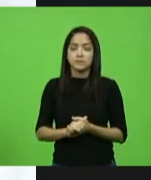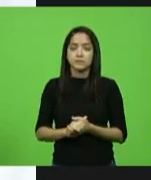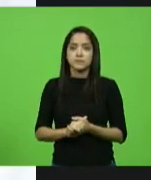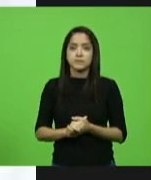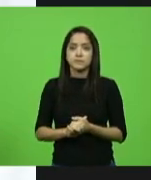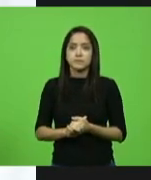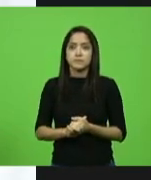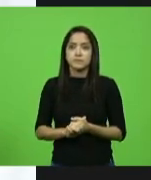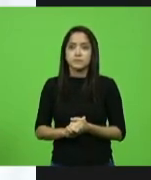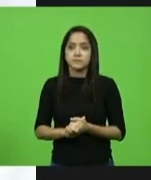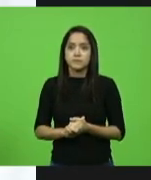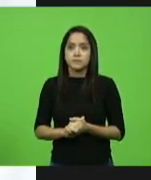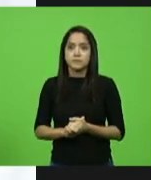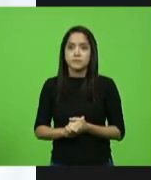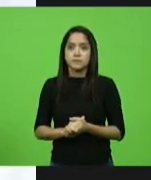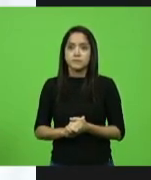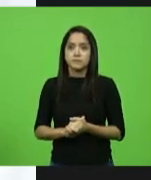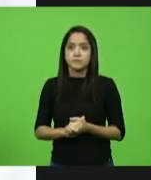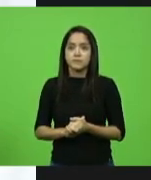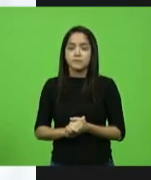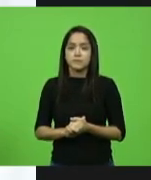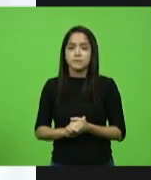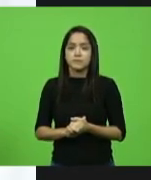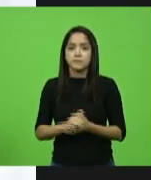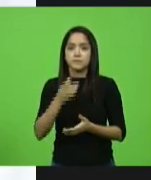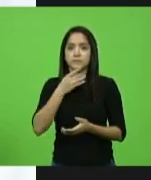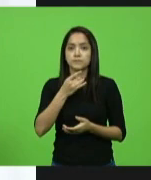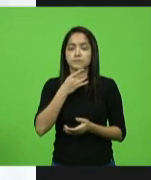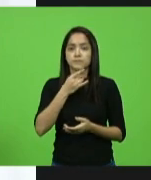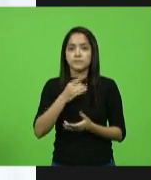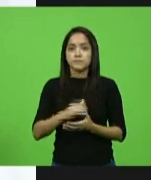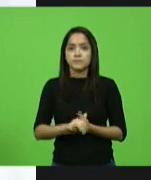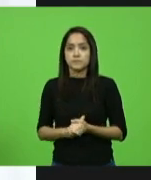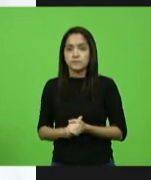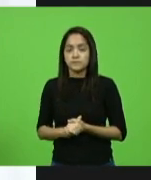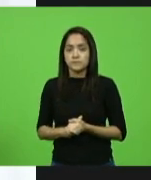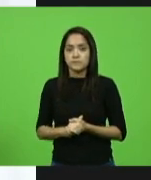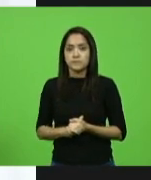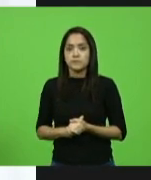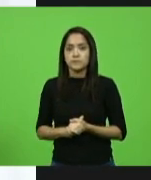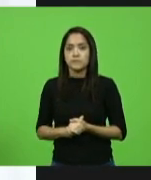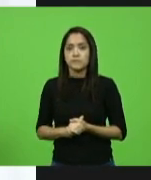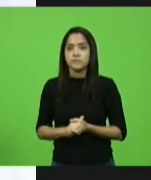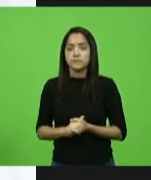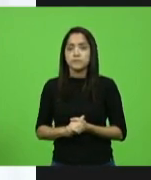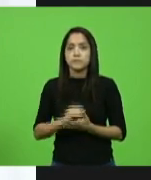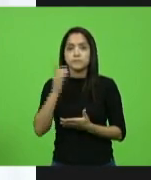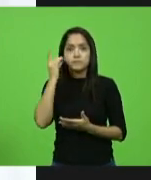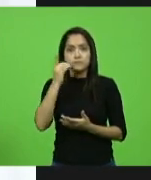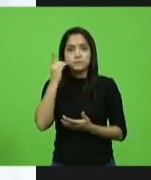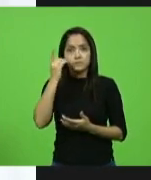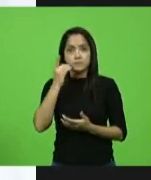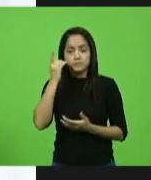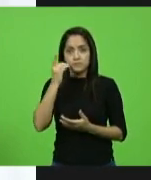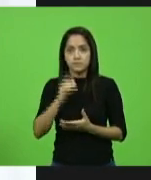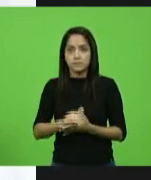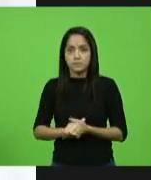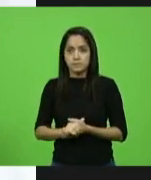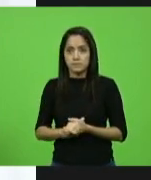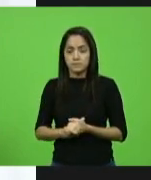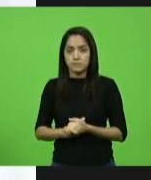deputado Valdir Cobalquini, deputado